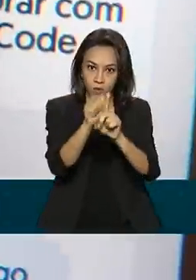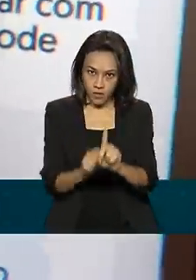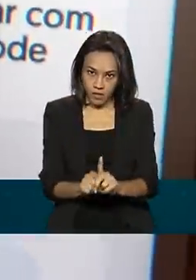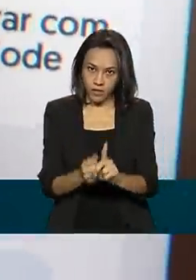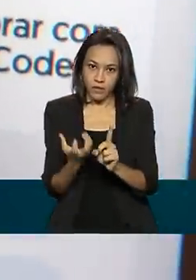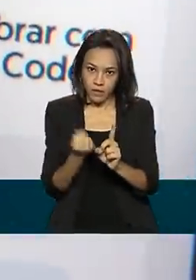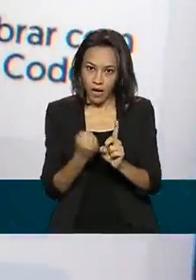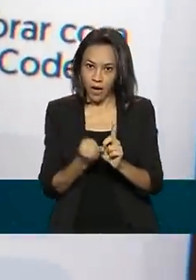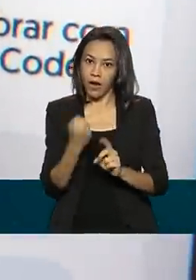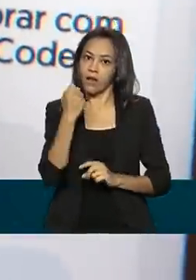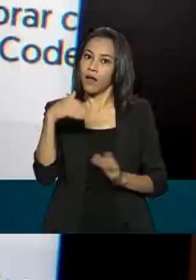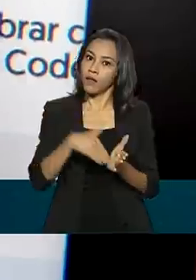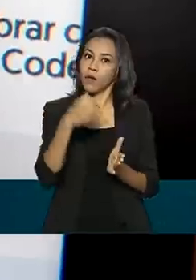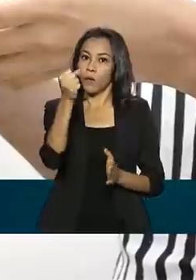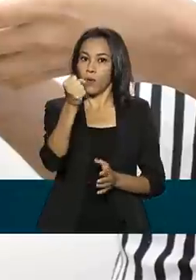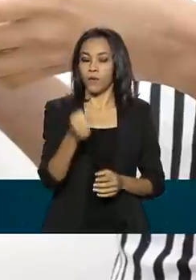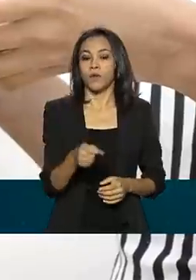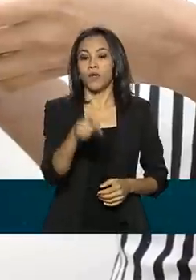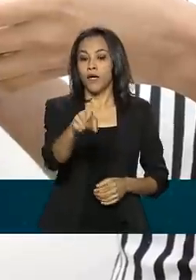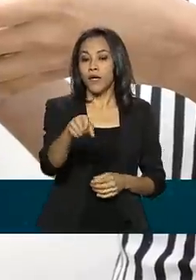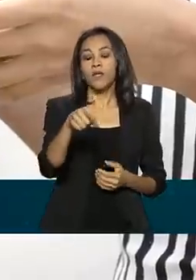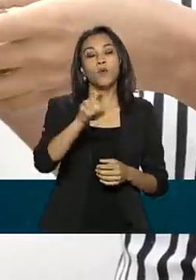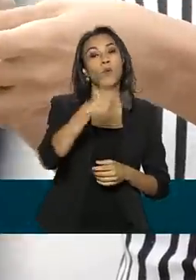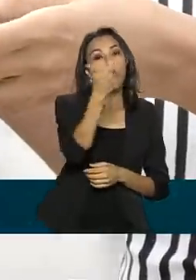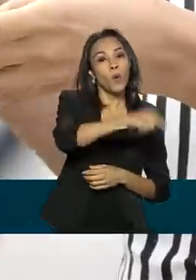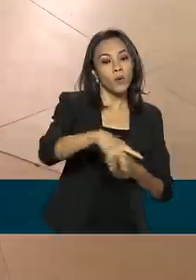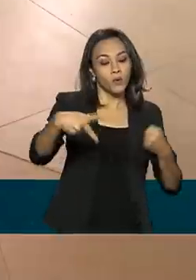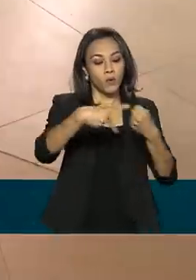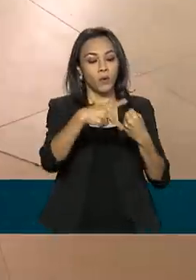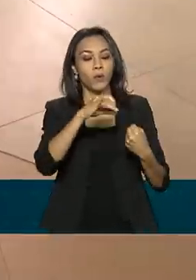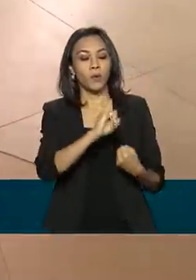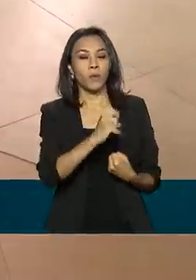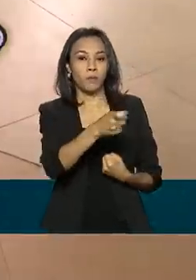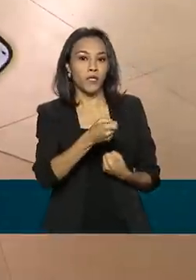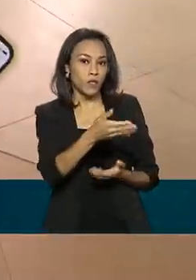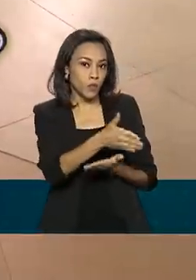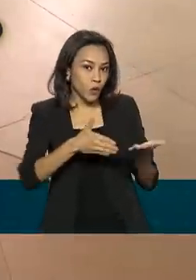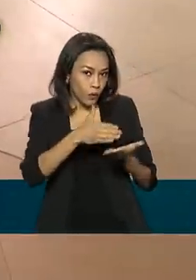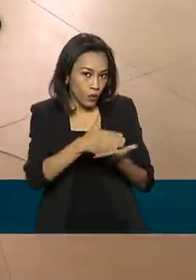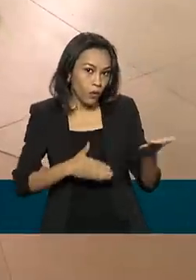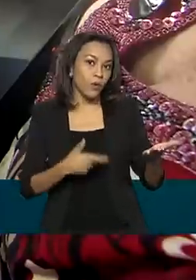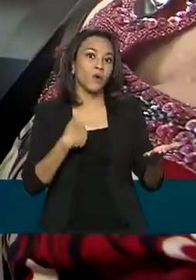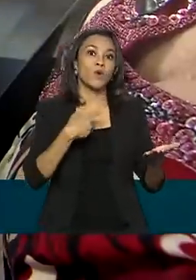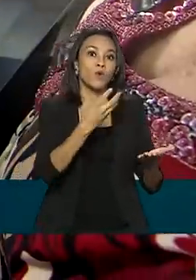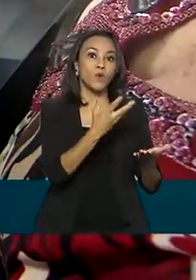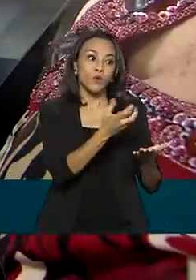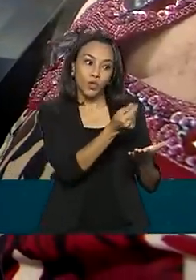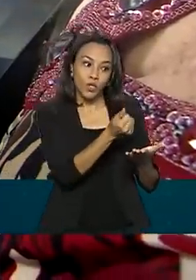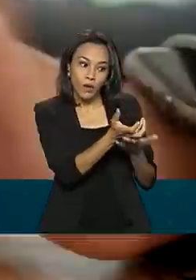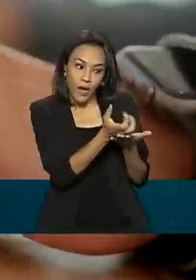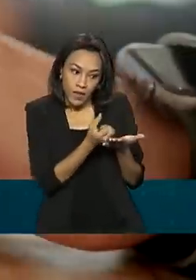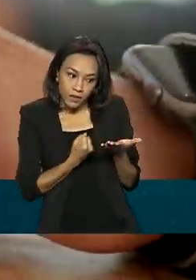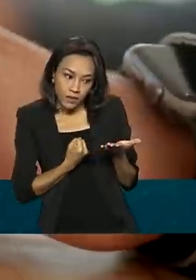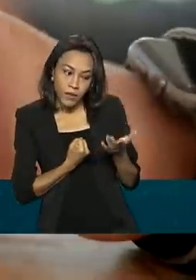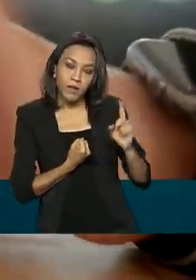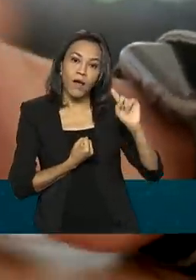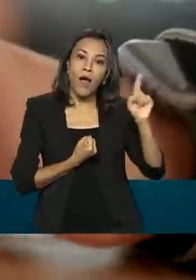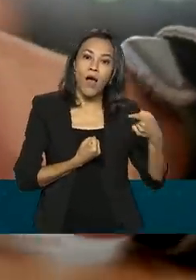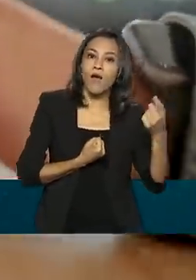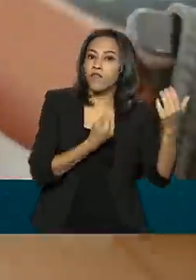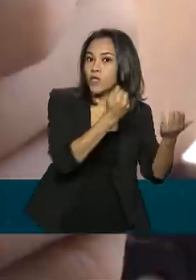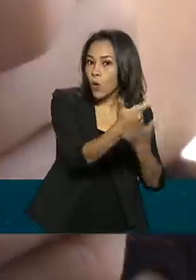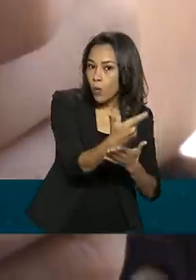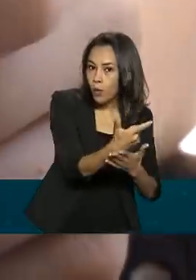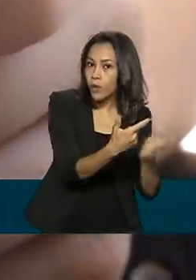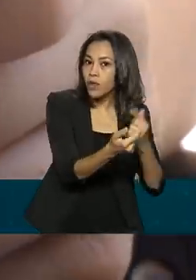troco tem a mesma dinâmica. A diferença é que o dinheiro recebido é realizado a partir do troco de uma